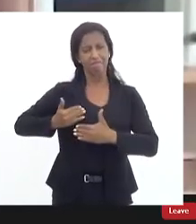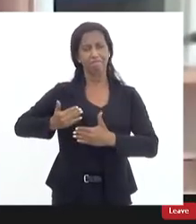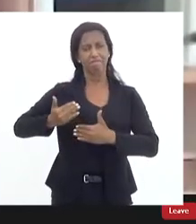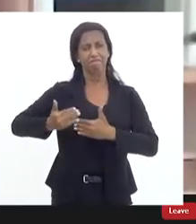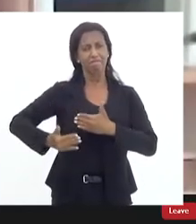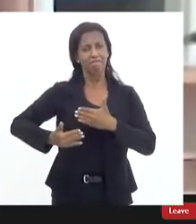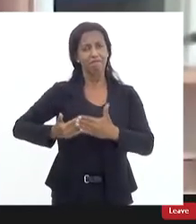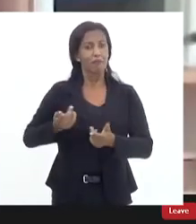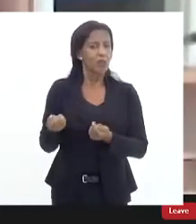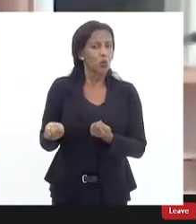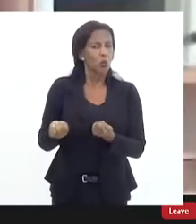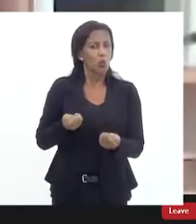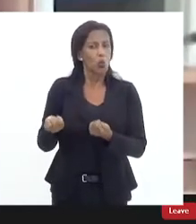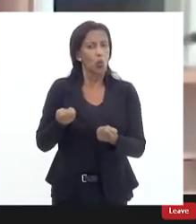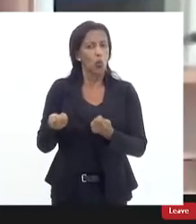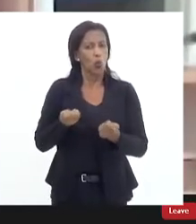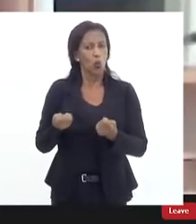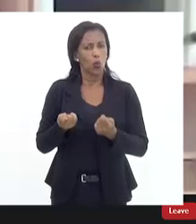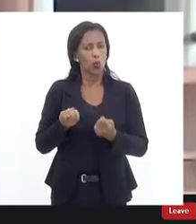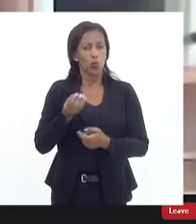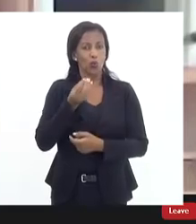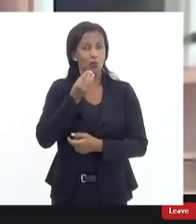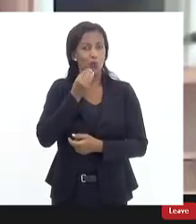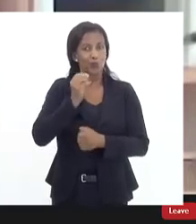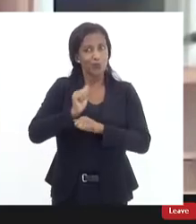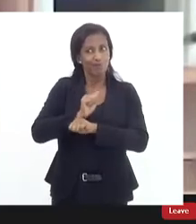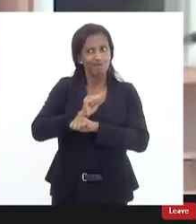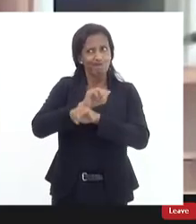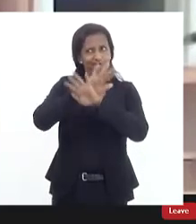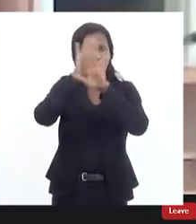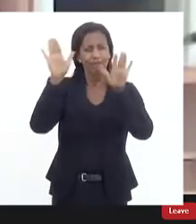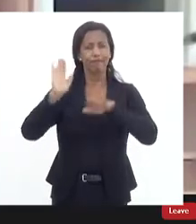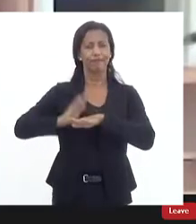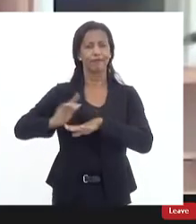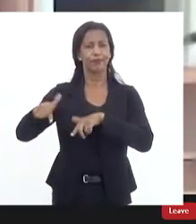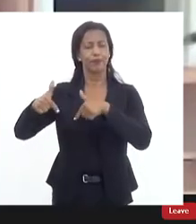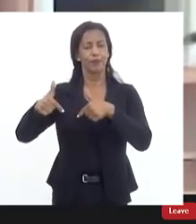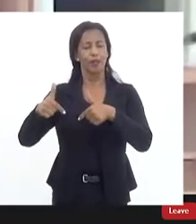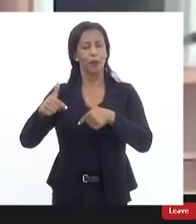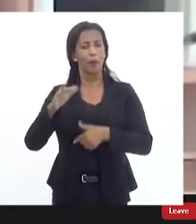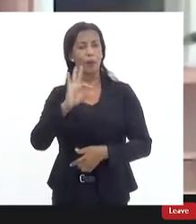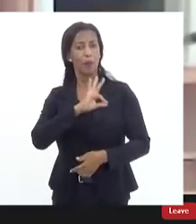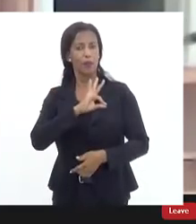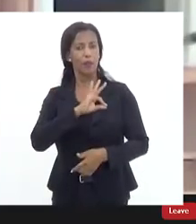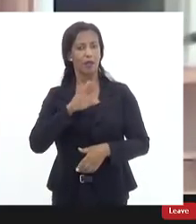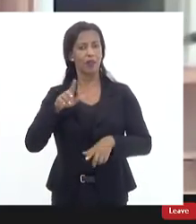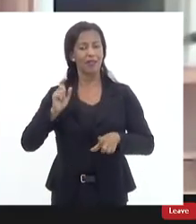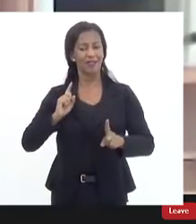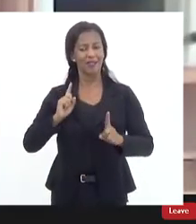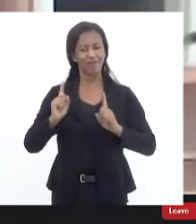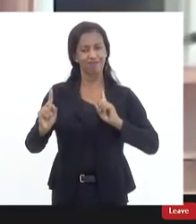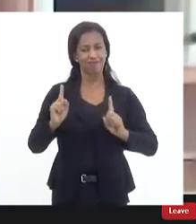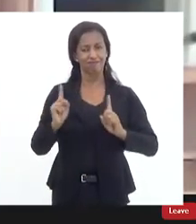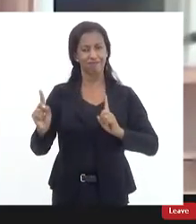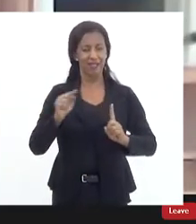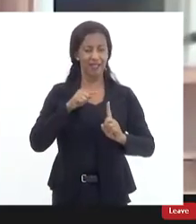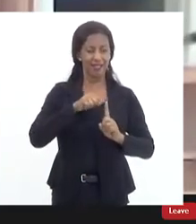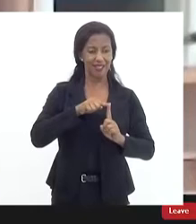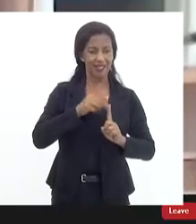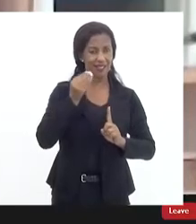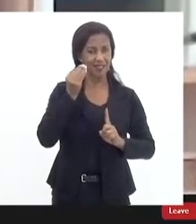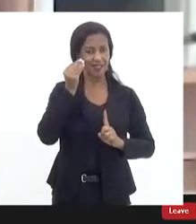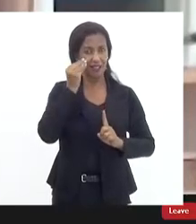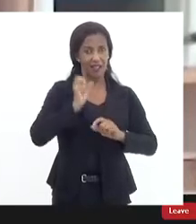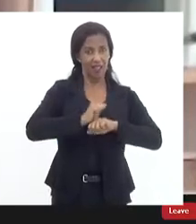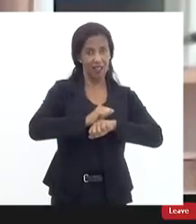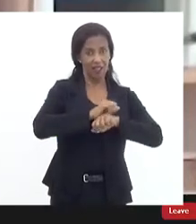esse controle efetivo de maior transparência das ações policiais que tem uma via de mão dupla tanto permitir essa transparência